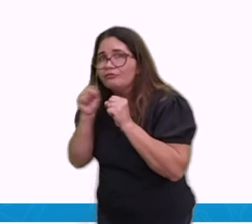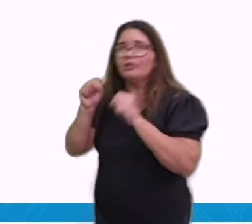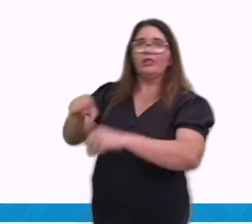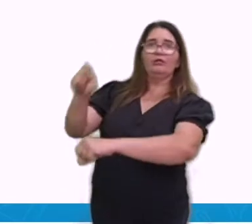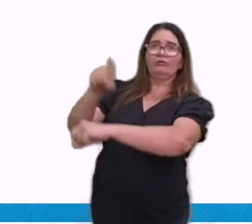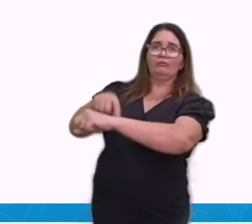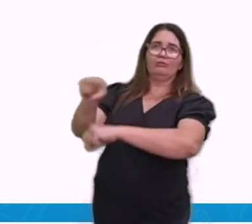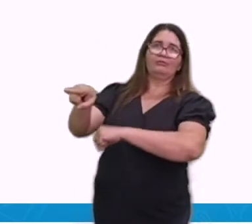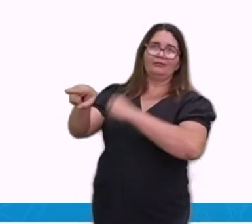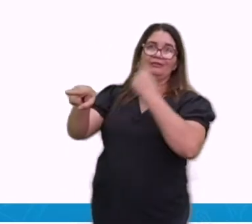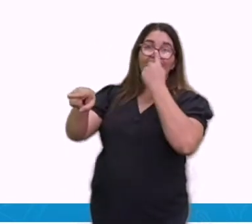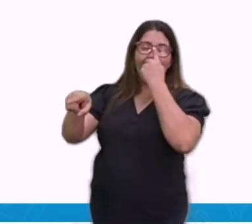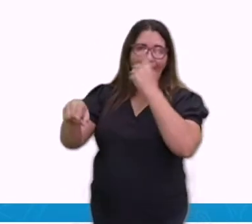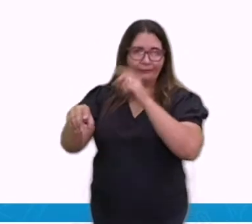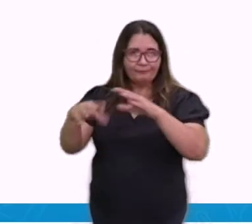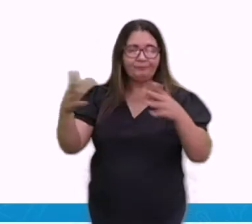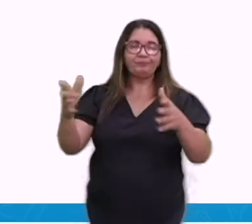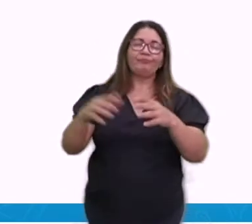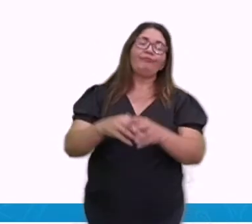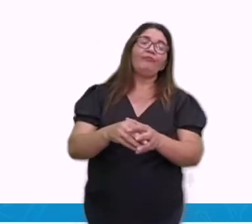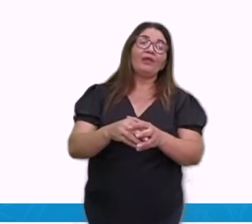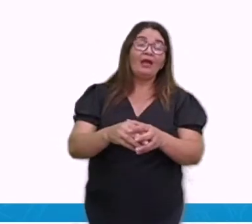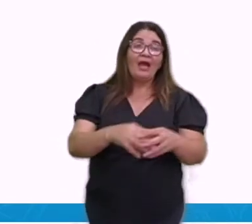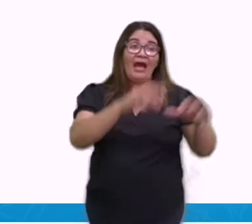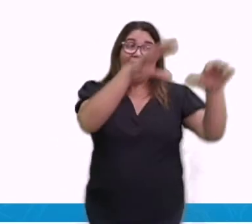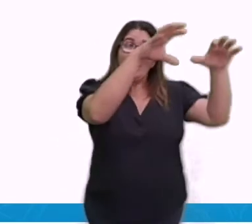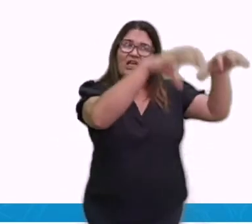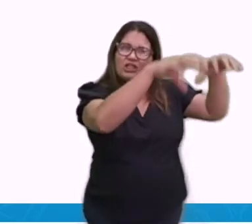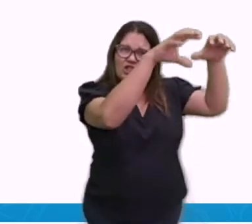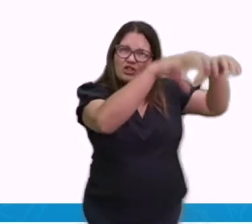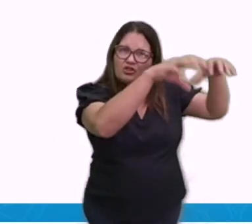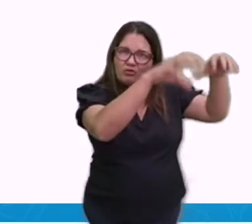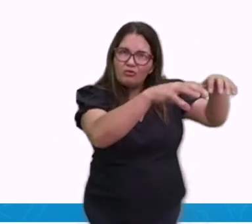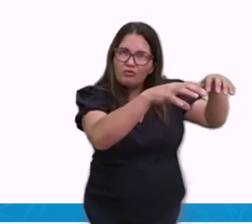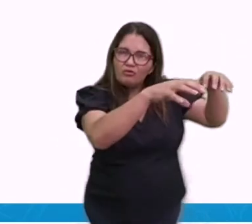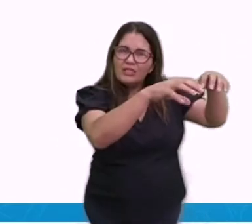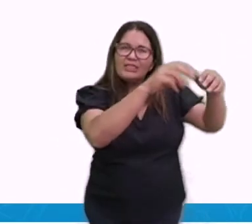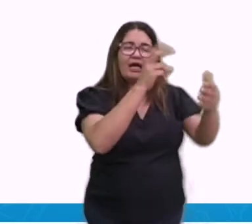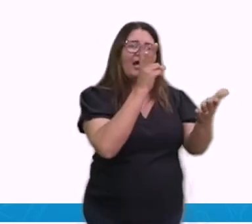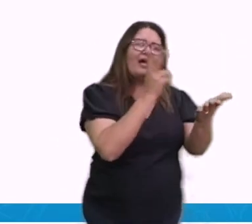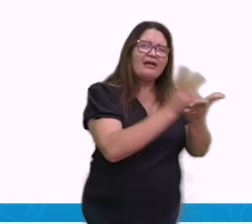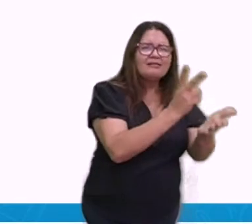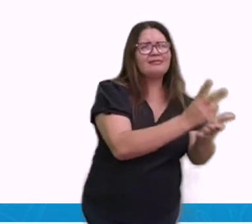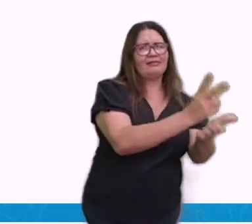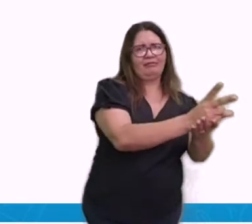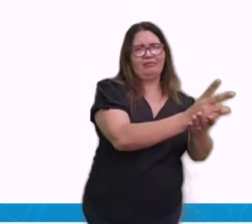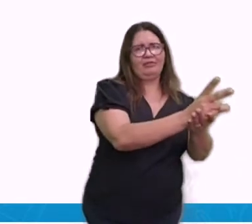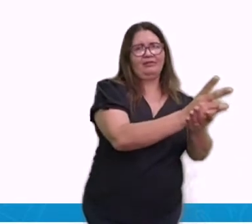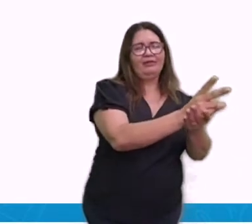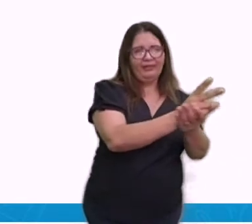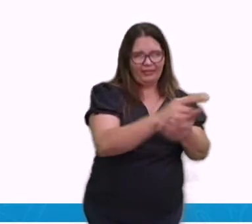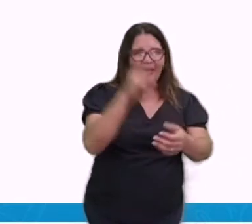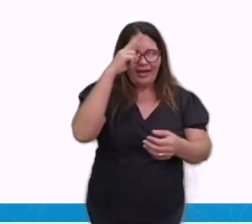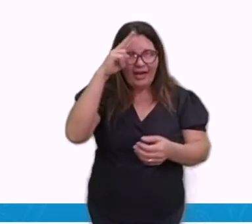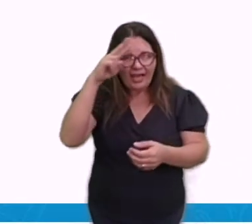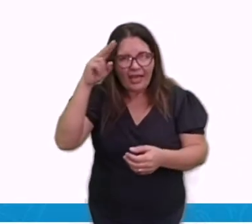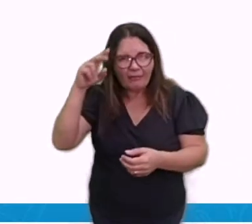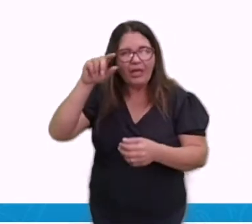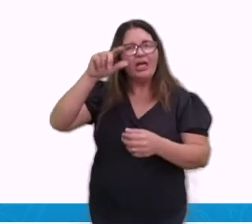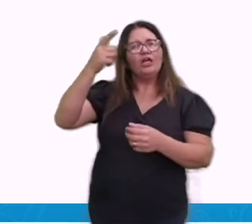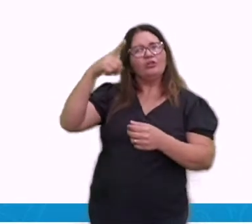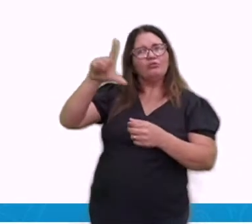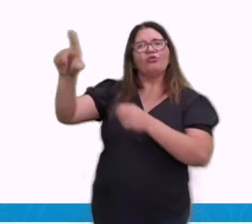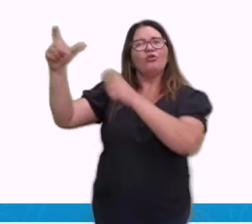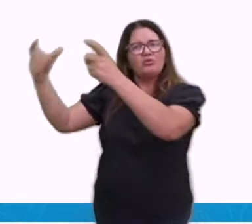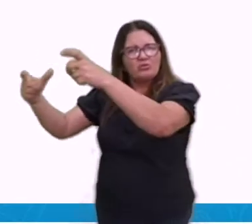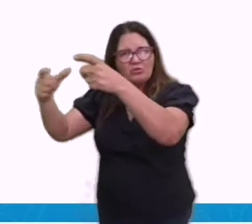chuvas são regulares. Tem outro clima lá que a chuva é irregular. A gente não consegue definir esse período